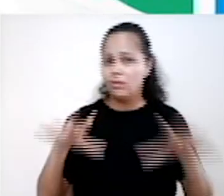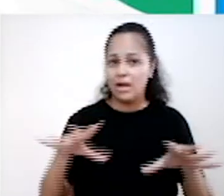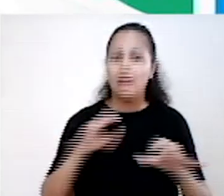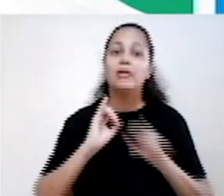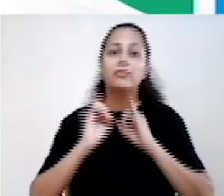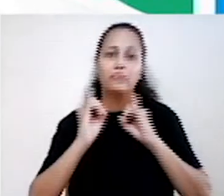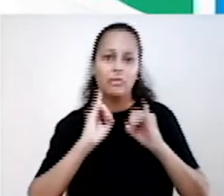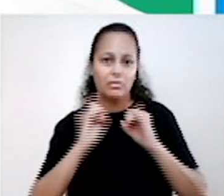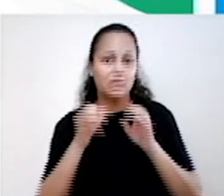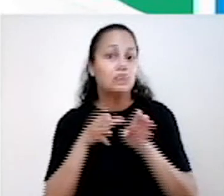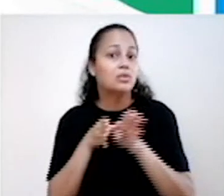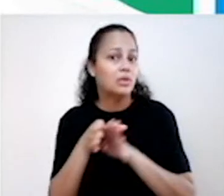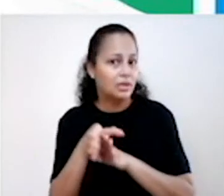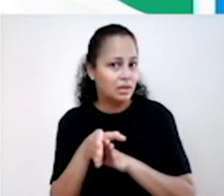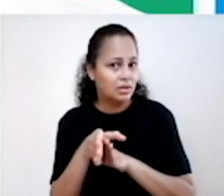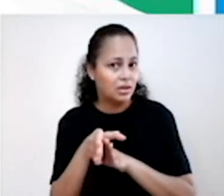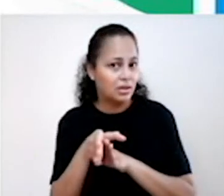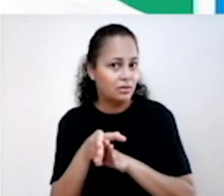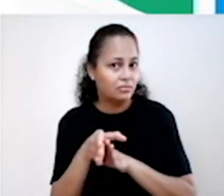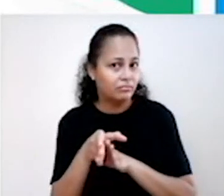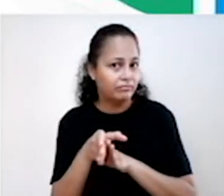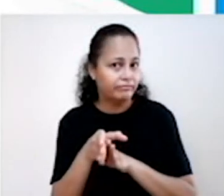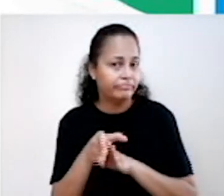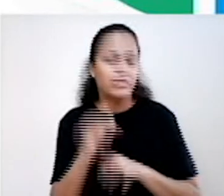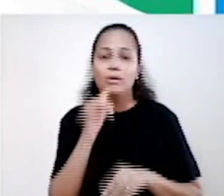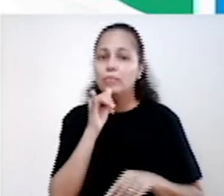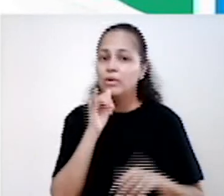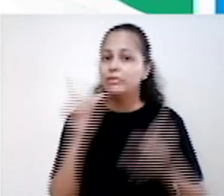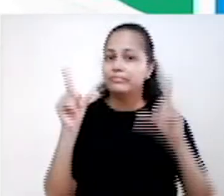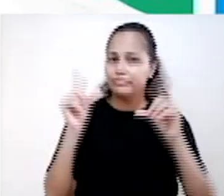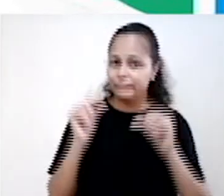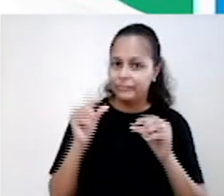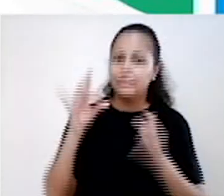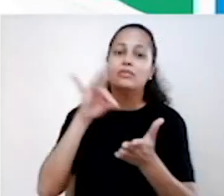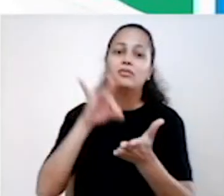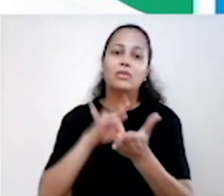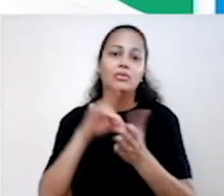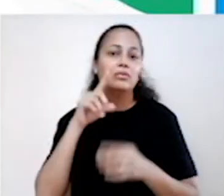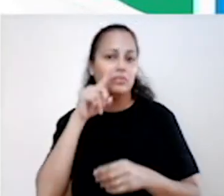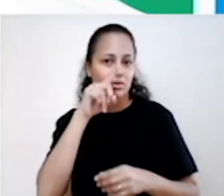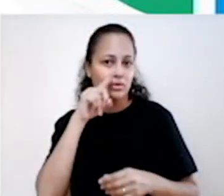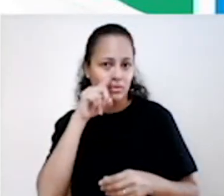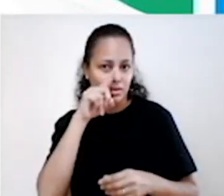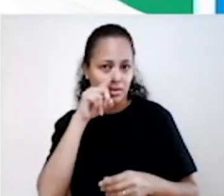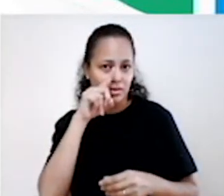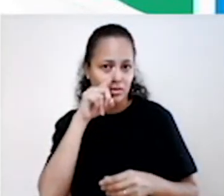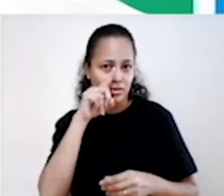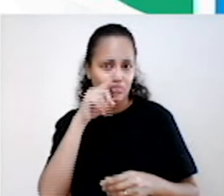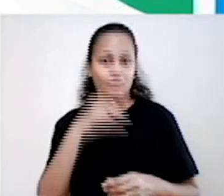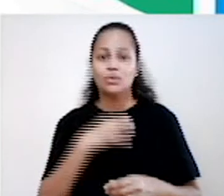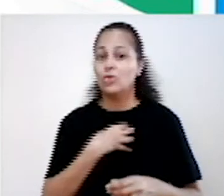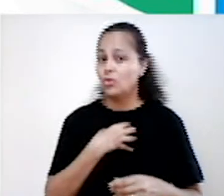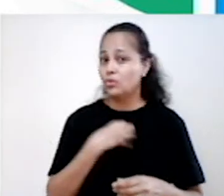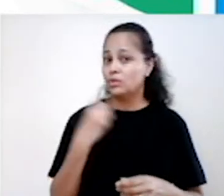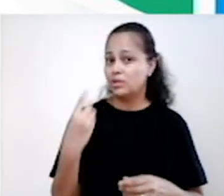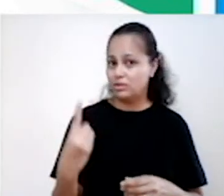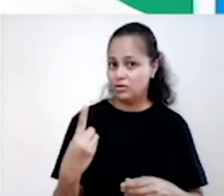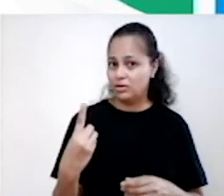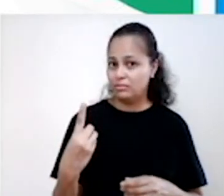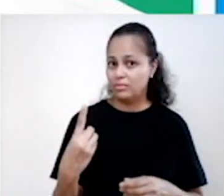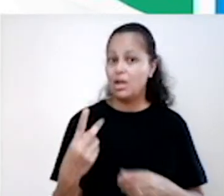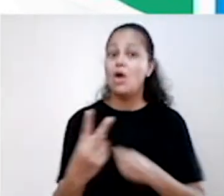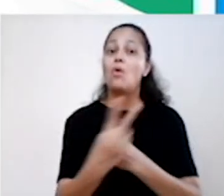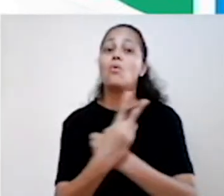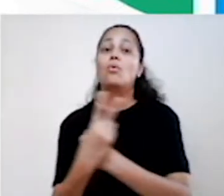e orientações do tema Como a redução dos fatores de riscos, a identificação de sintomas, o